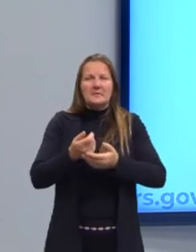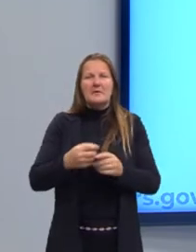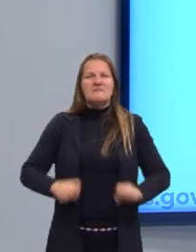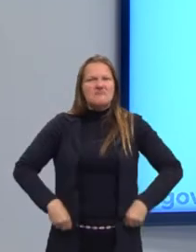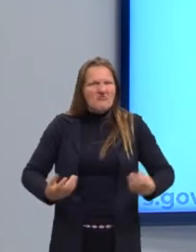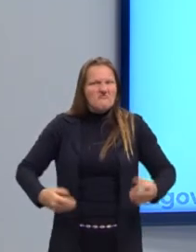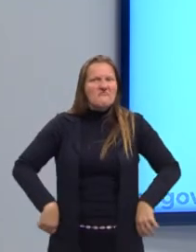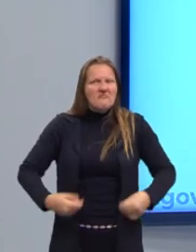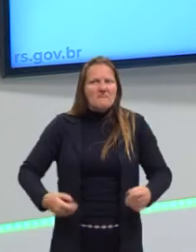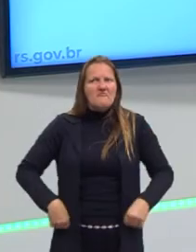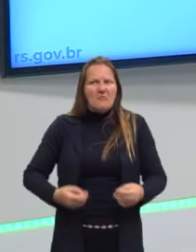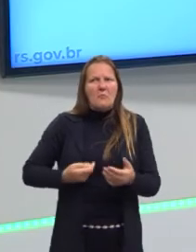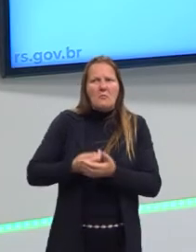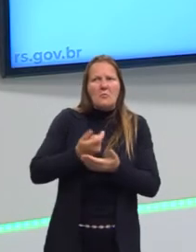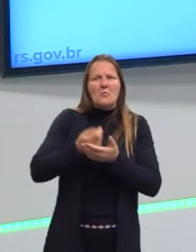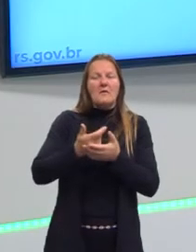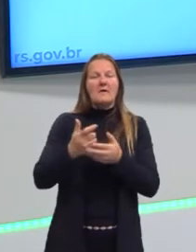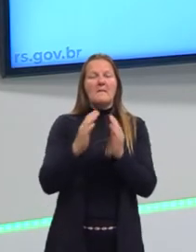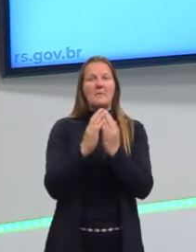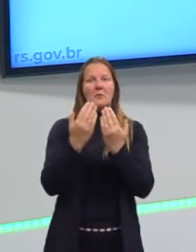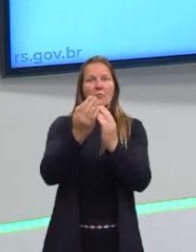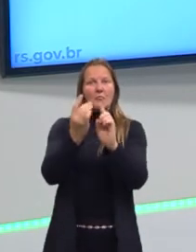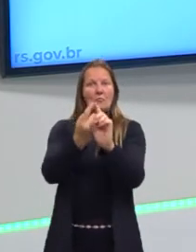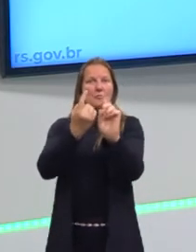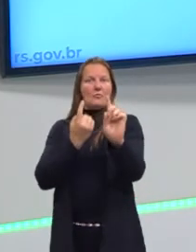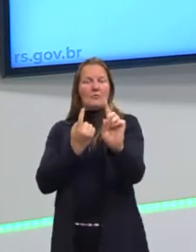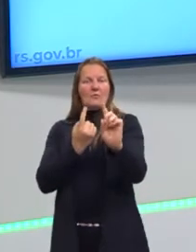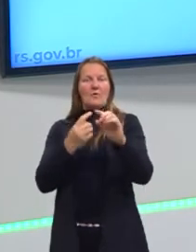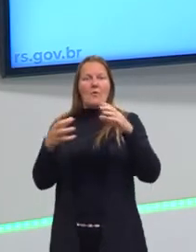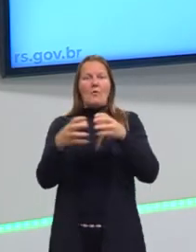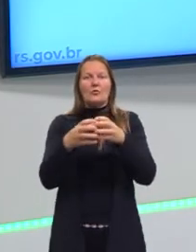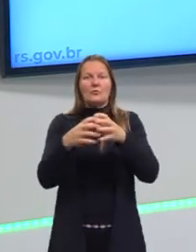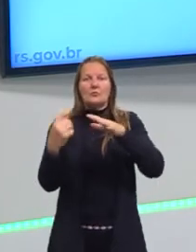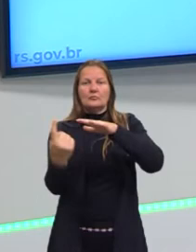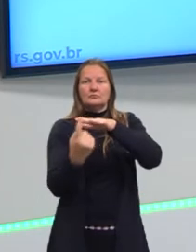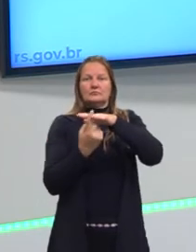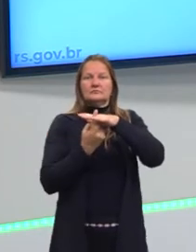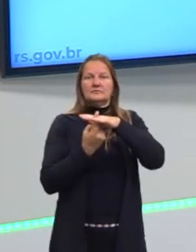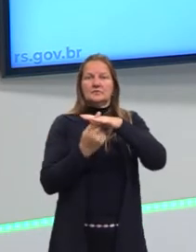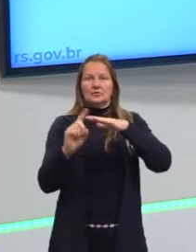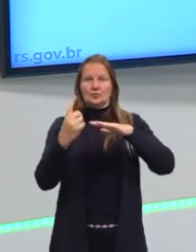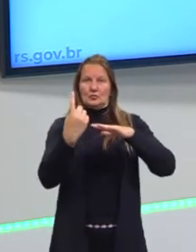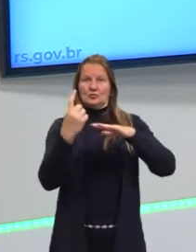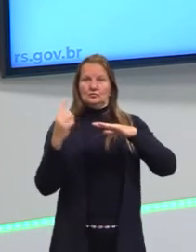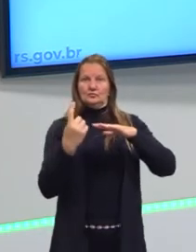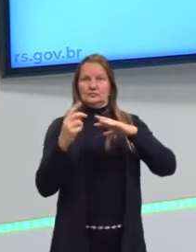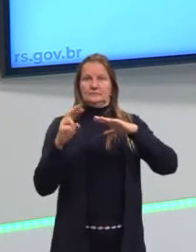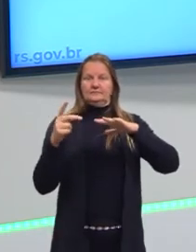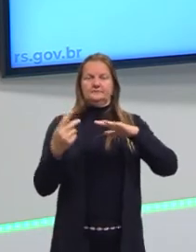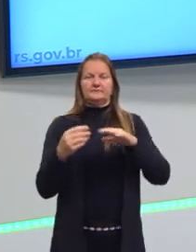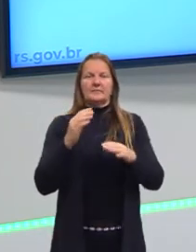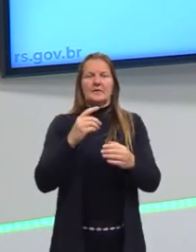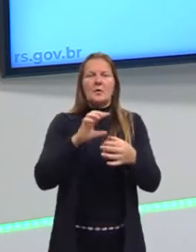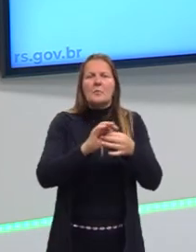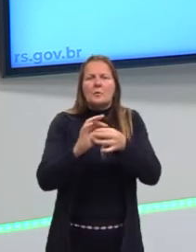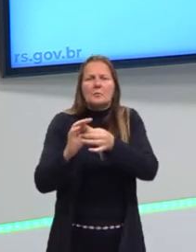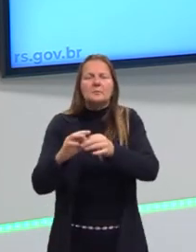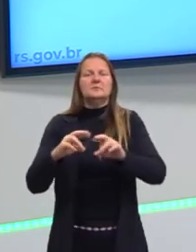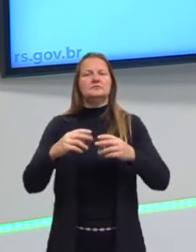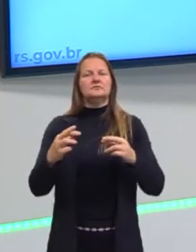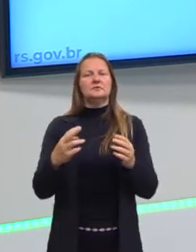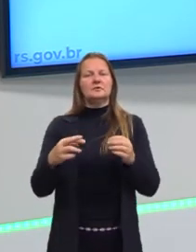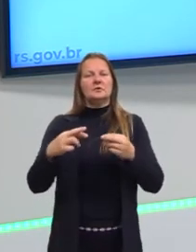a lógica, né? Eu me distinguir da coletividade. Na Idade Moderna, vem o período com o